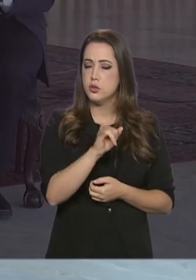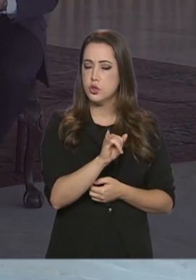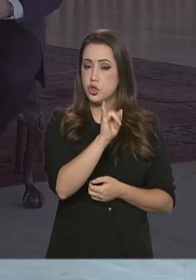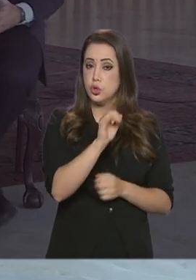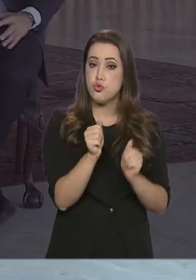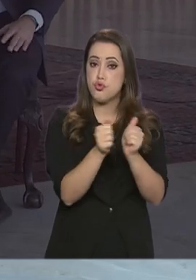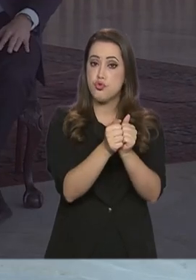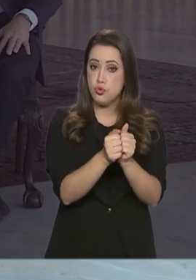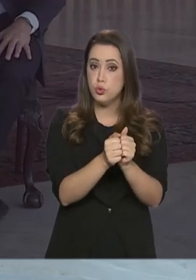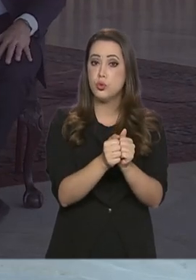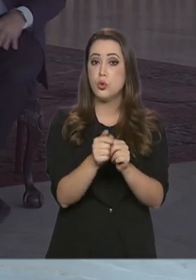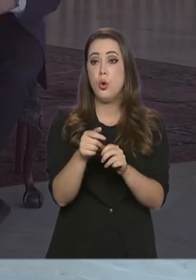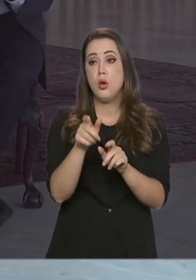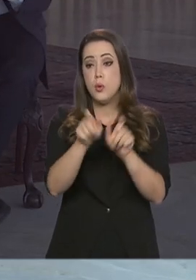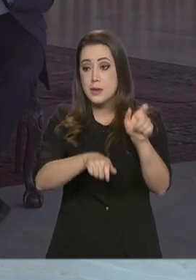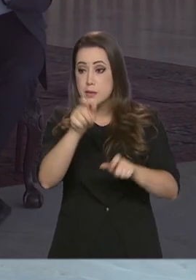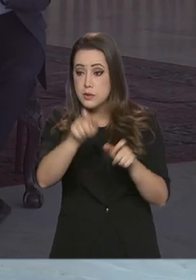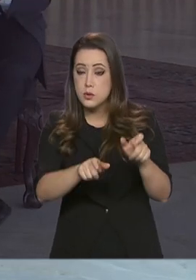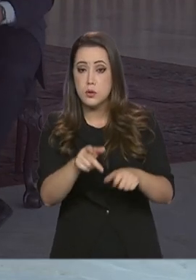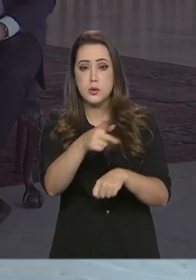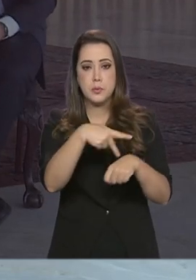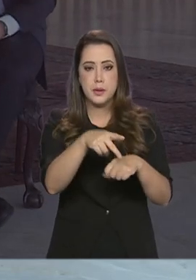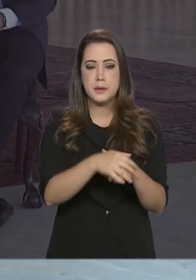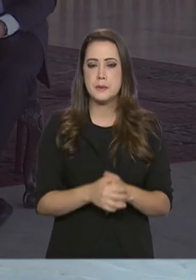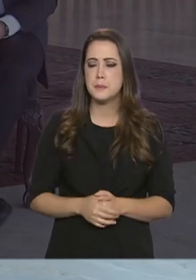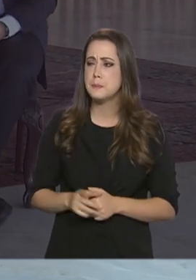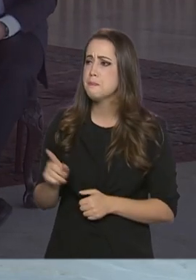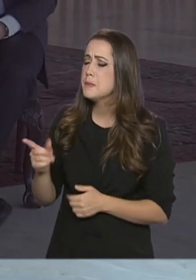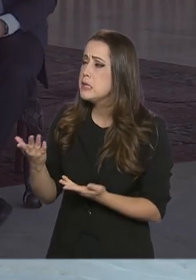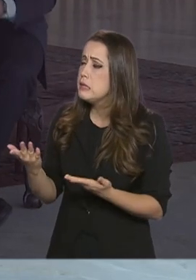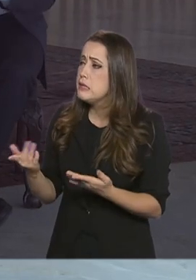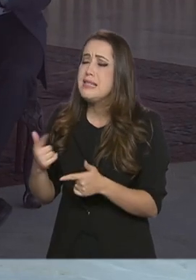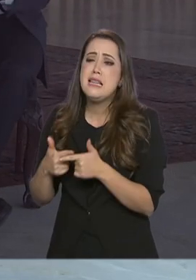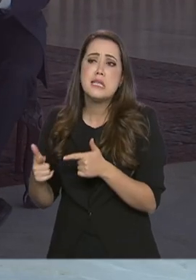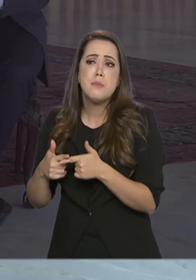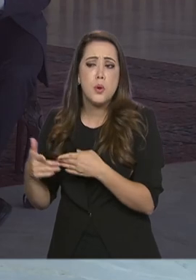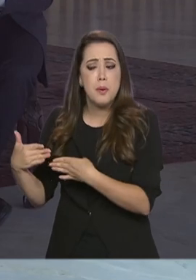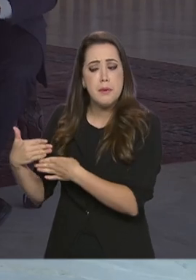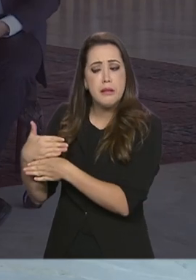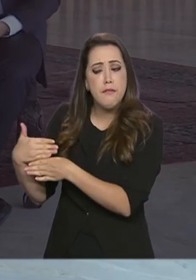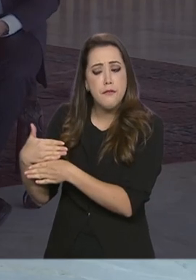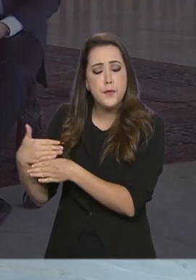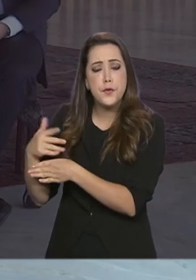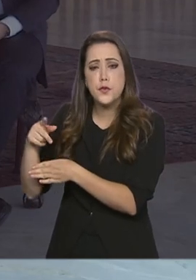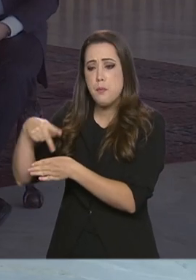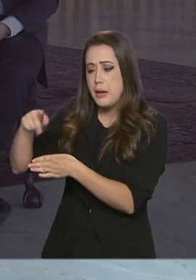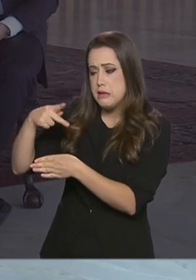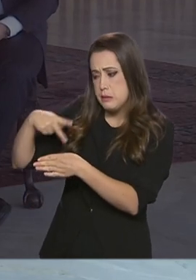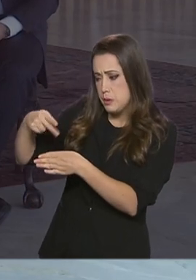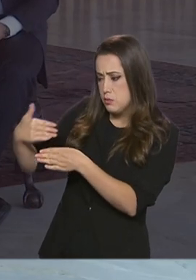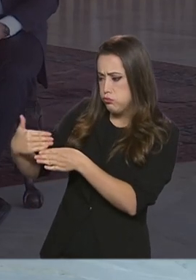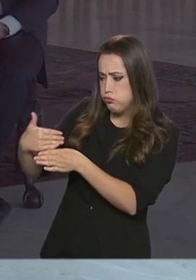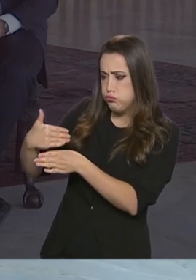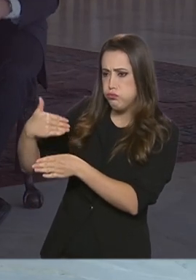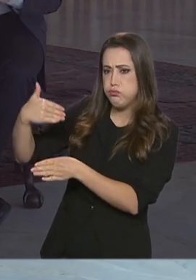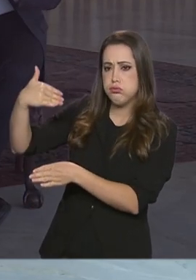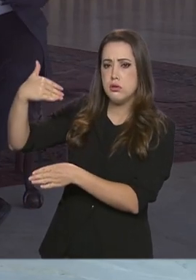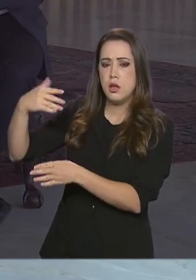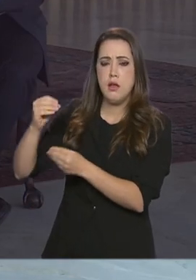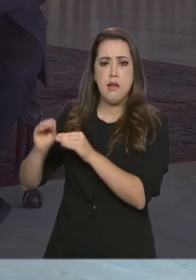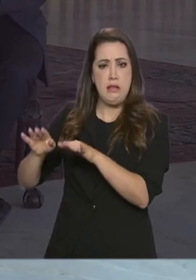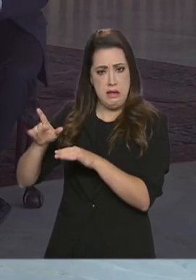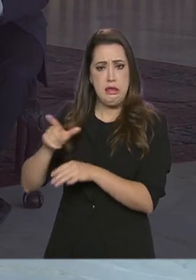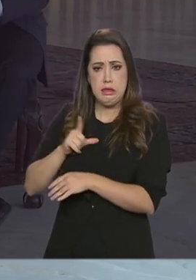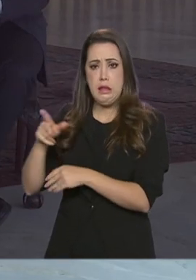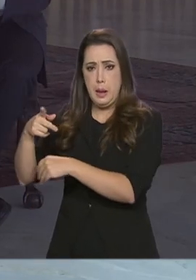E a questão das fronteiras? Como é que está essa questão das fronteiras? Existem alguns países que estão com as fronteiras fechadas em relação aos brasileiros. O Brasil